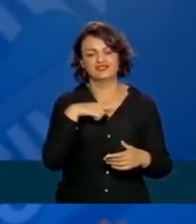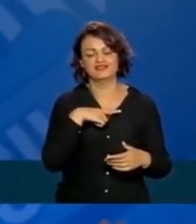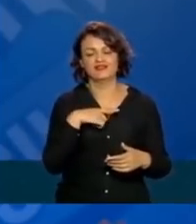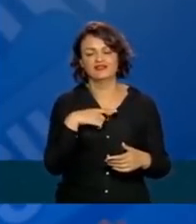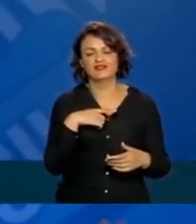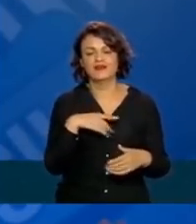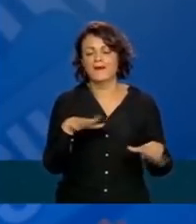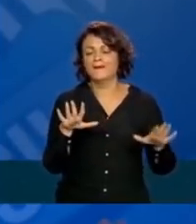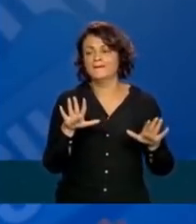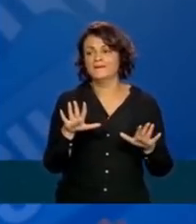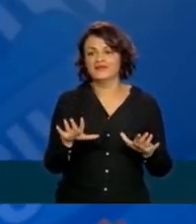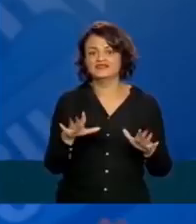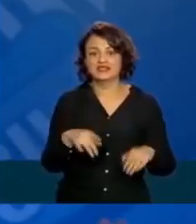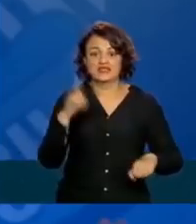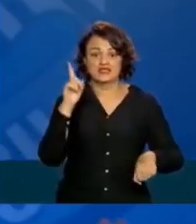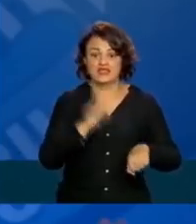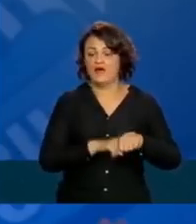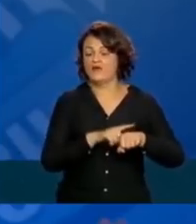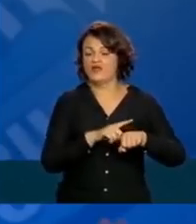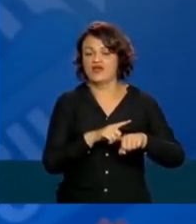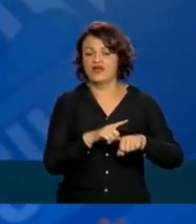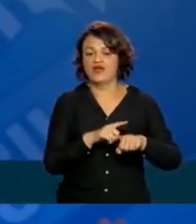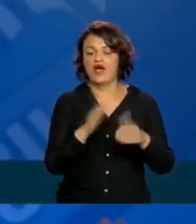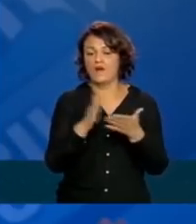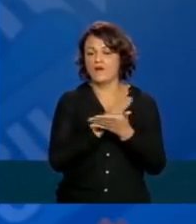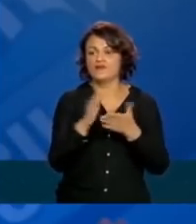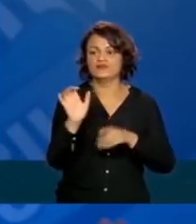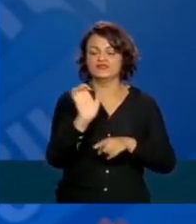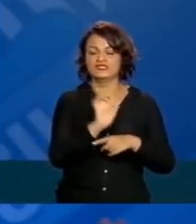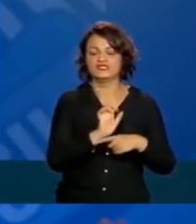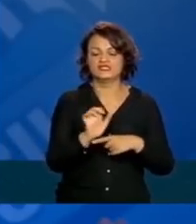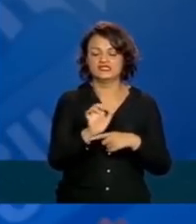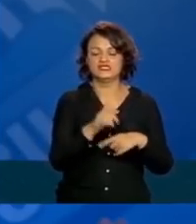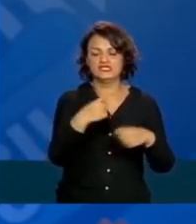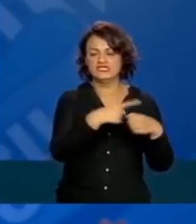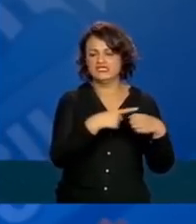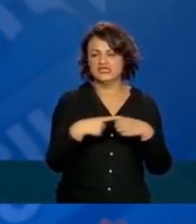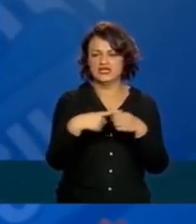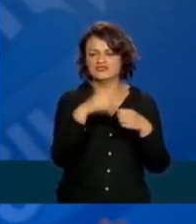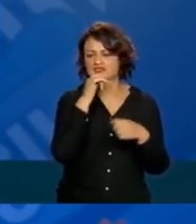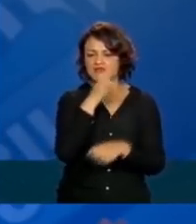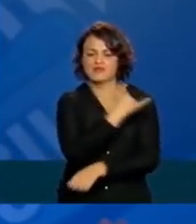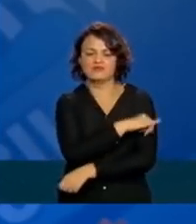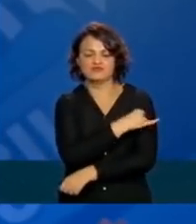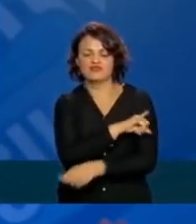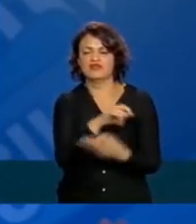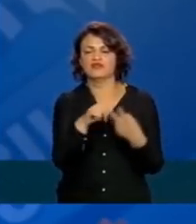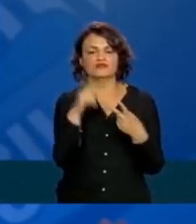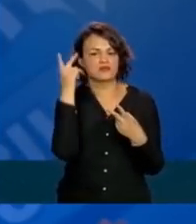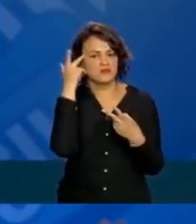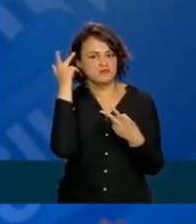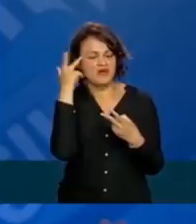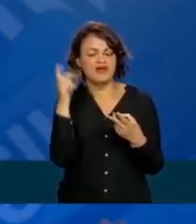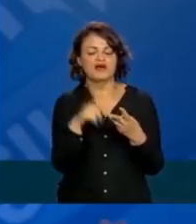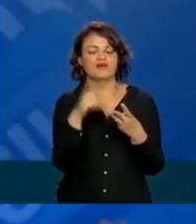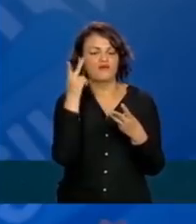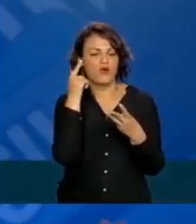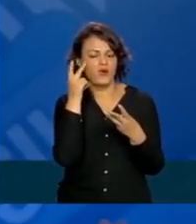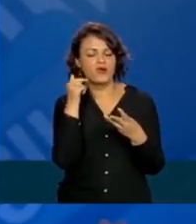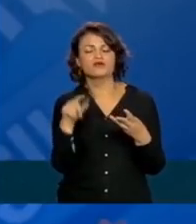Não acho que esteja na hora de algumas cidades que são grandes centros, como Rio de Janeiro, São Paulo,